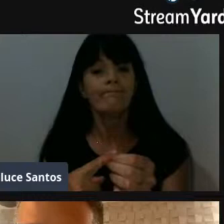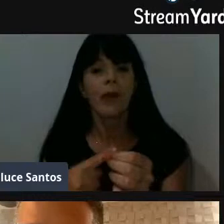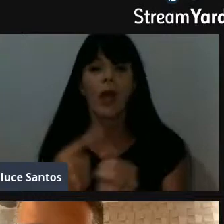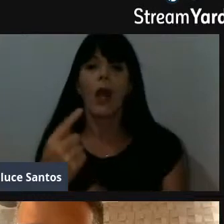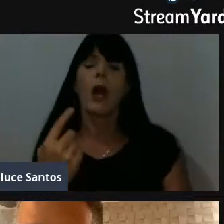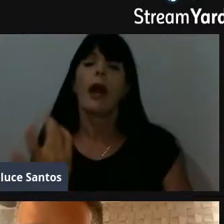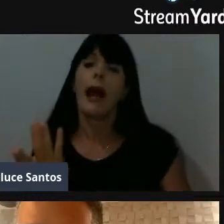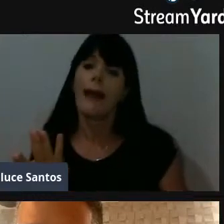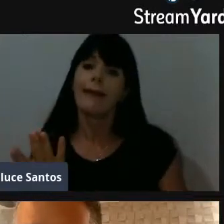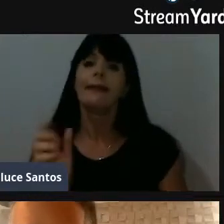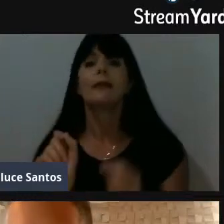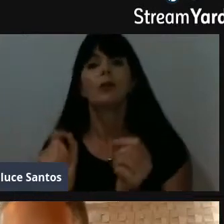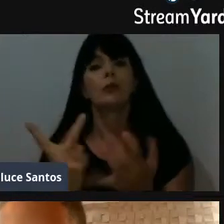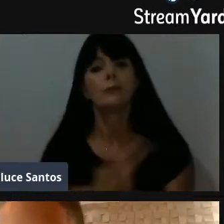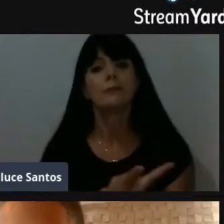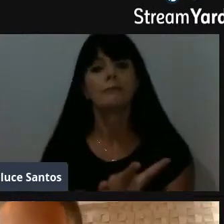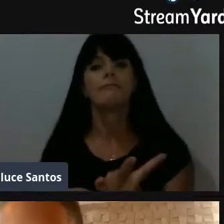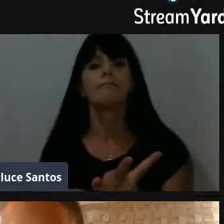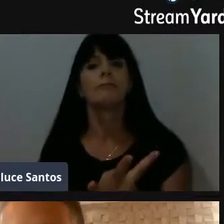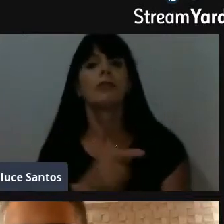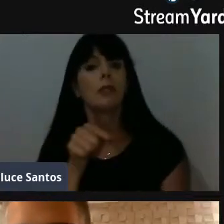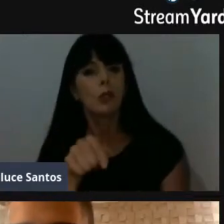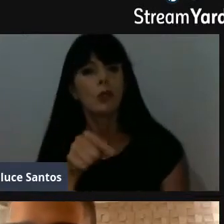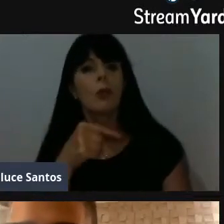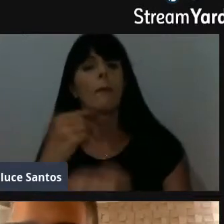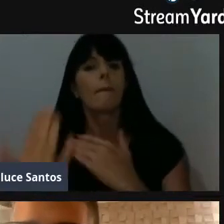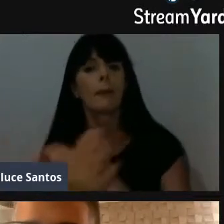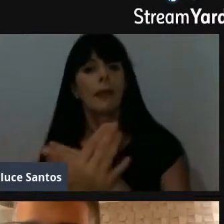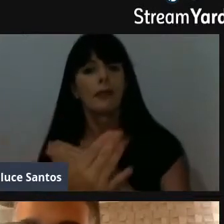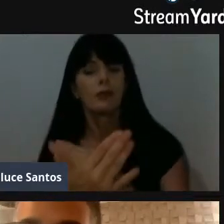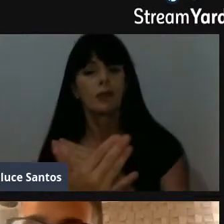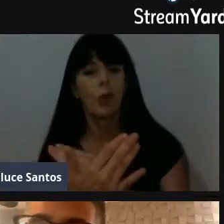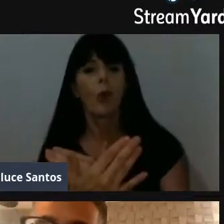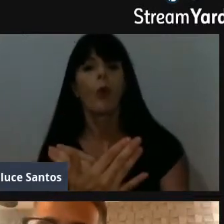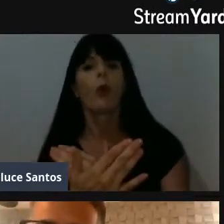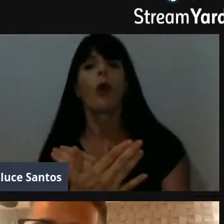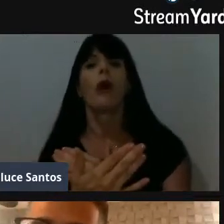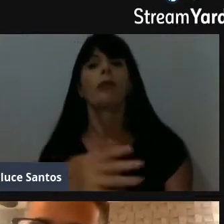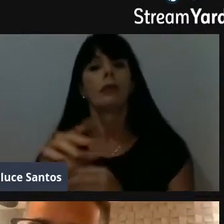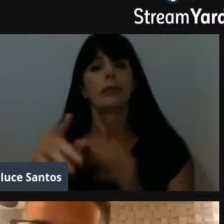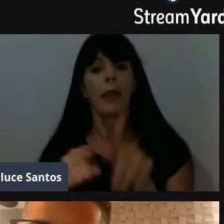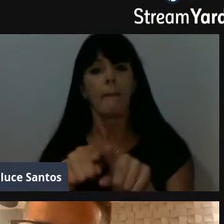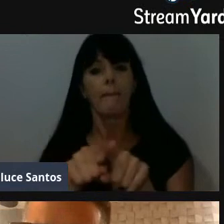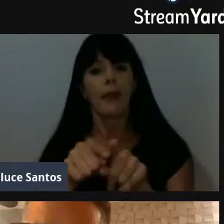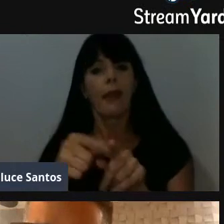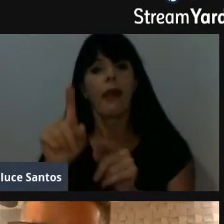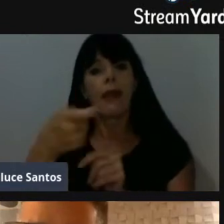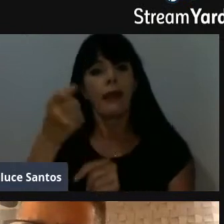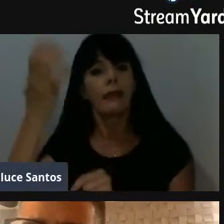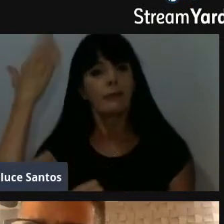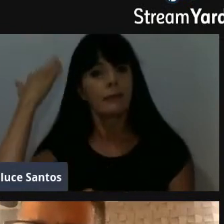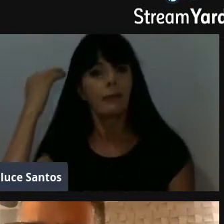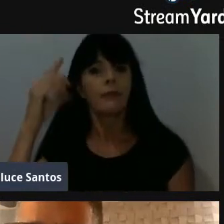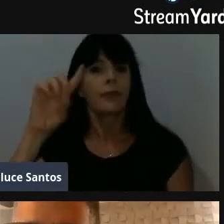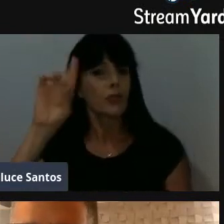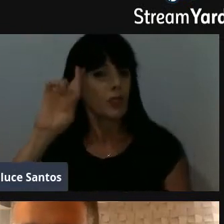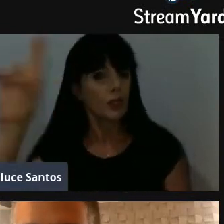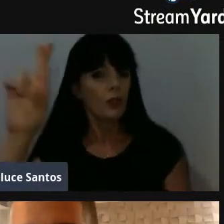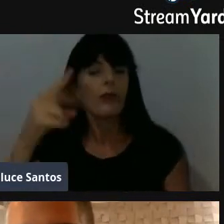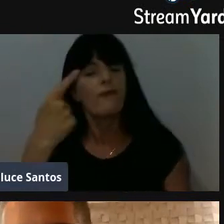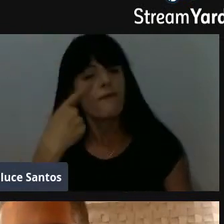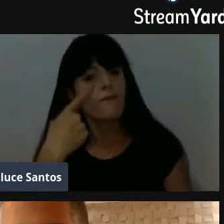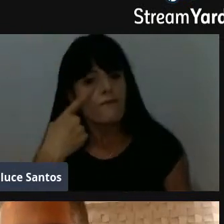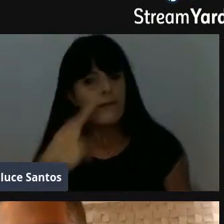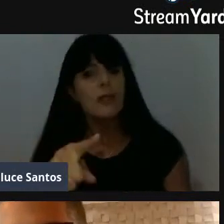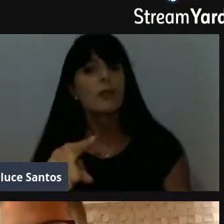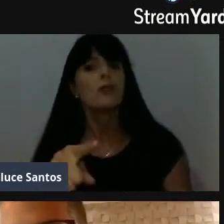Fato que, na ocasião, Adalva, que era diretora, sentiu, né, vendo meu esforço em trabalhar, e não